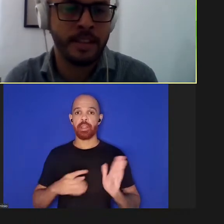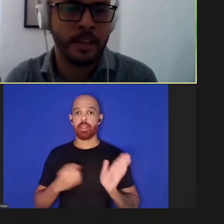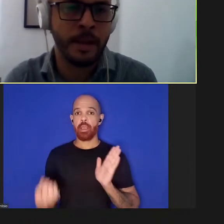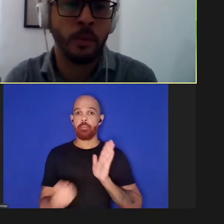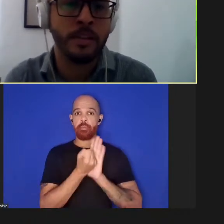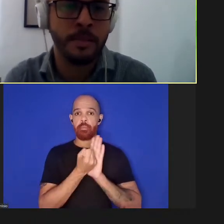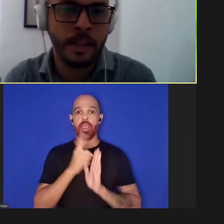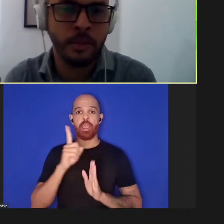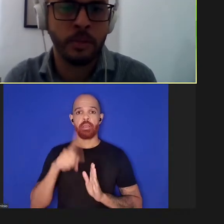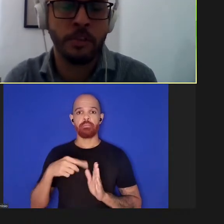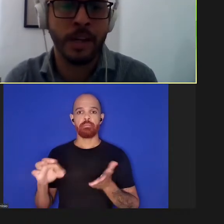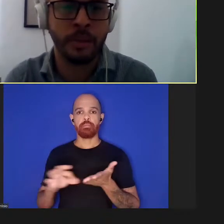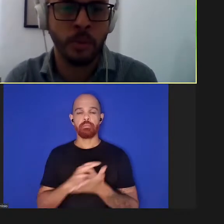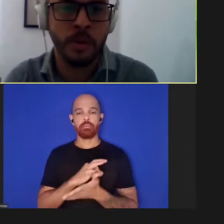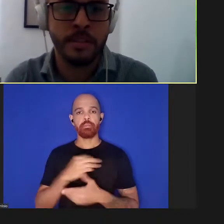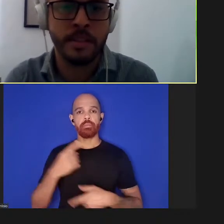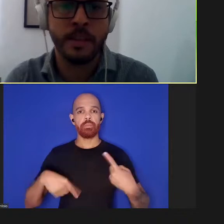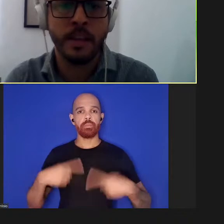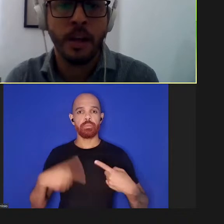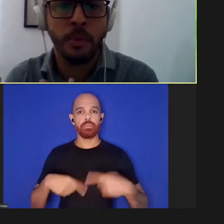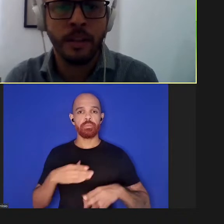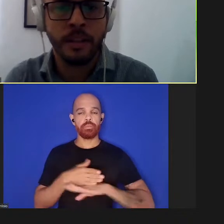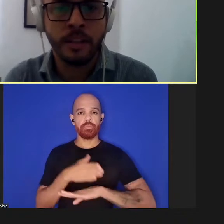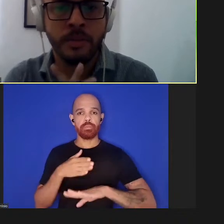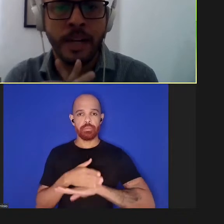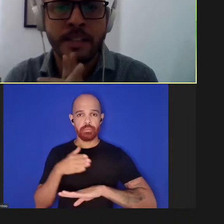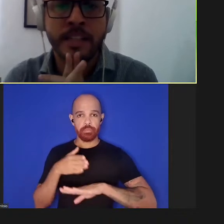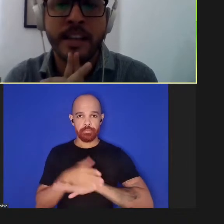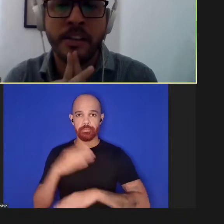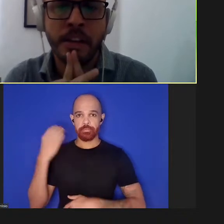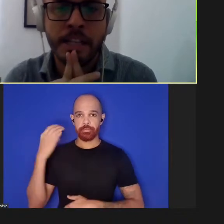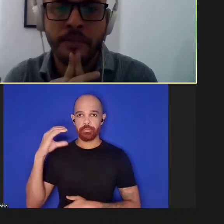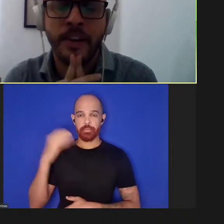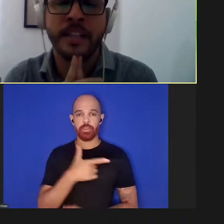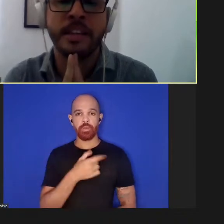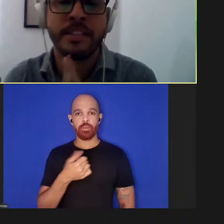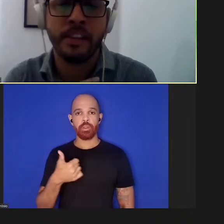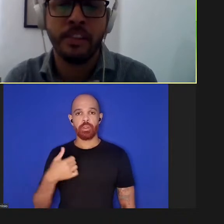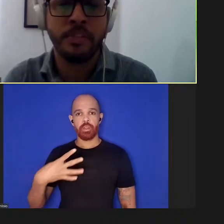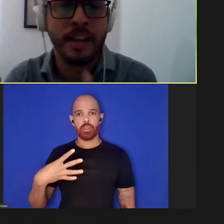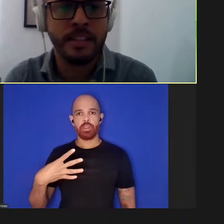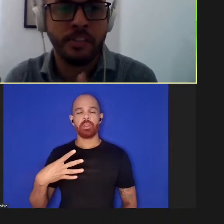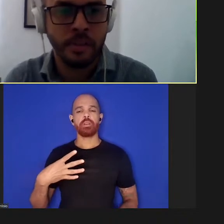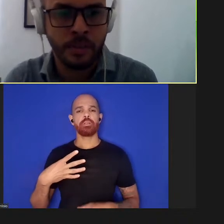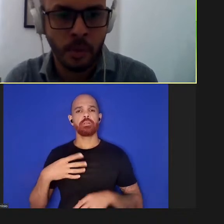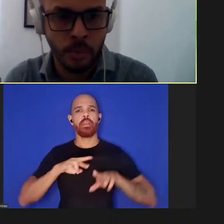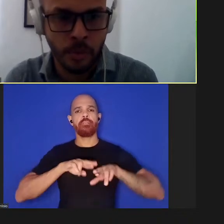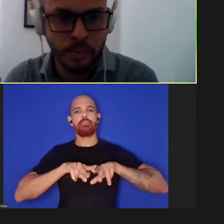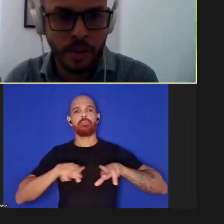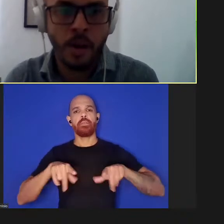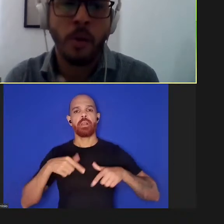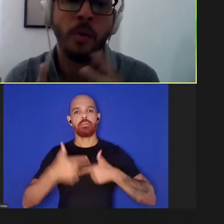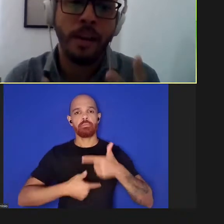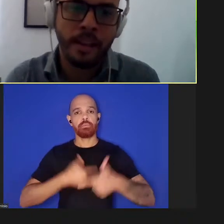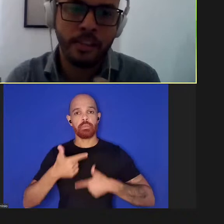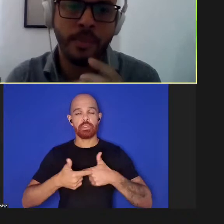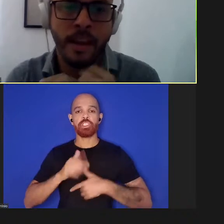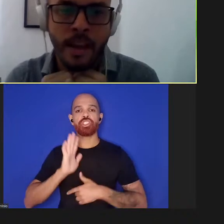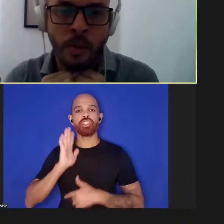política de acesso aberto ao conhecimento, 2014. No entanto, várias iniciativas já existiam na FIUGUNS,